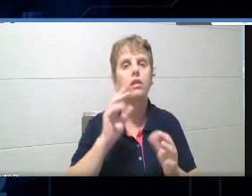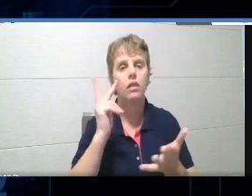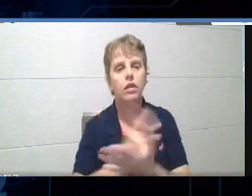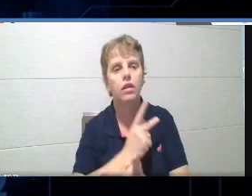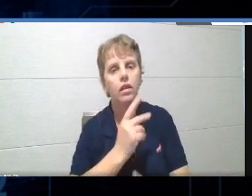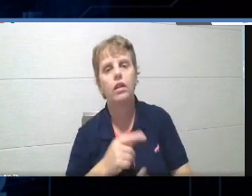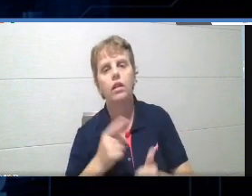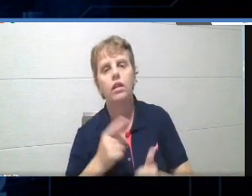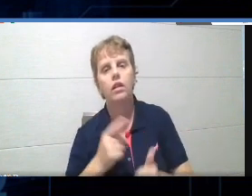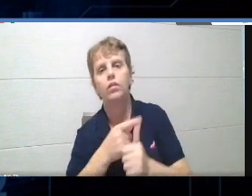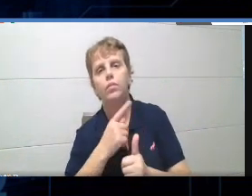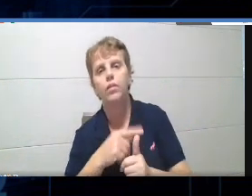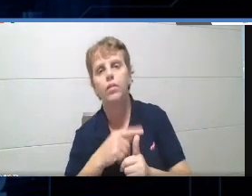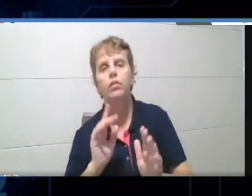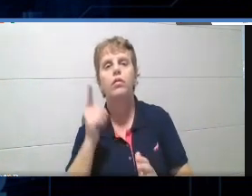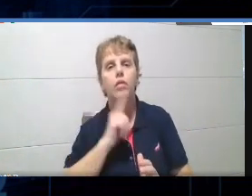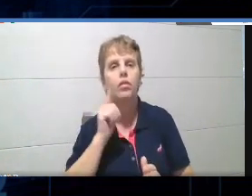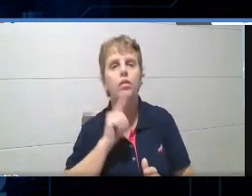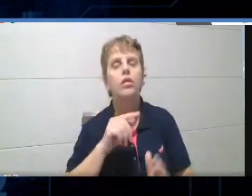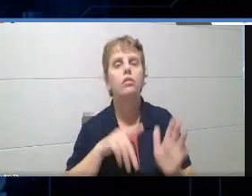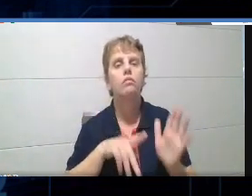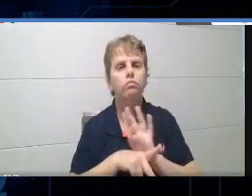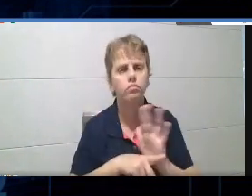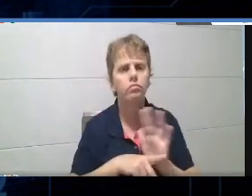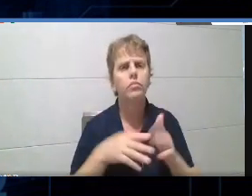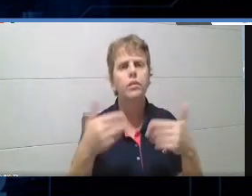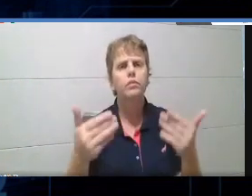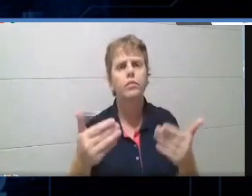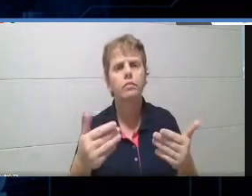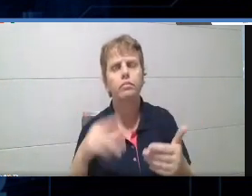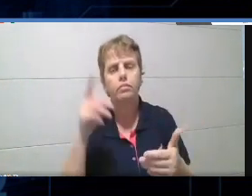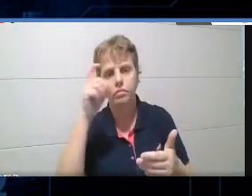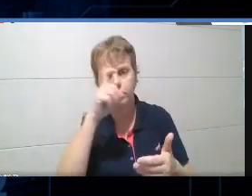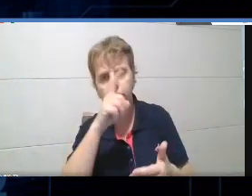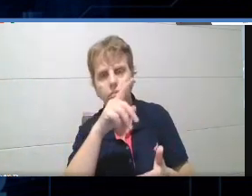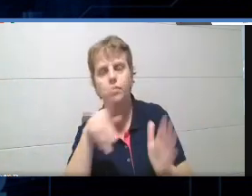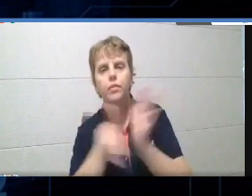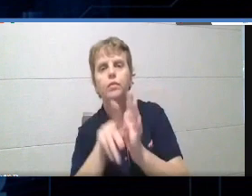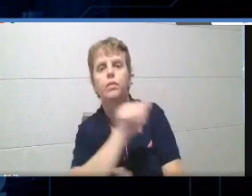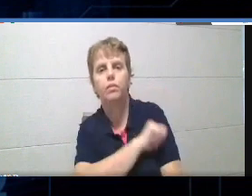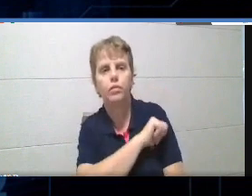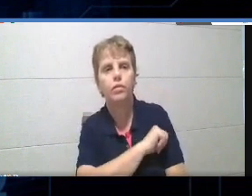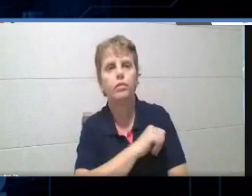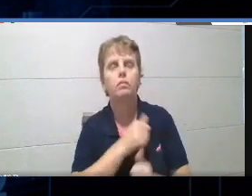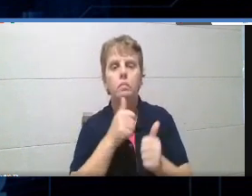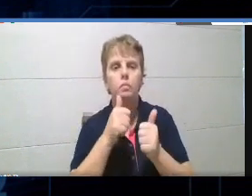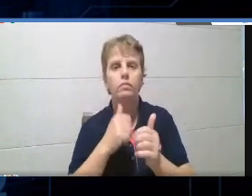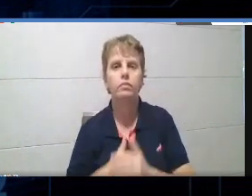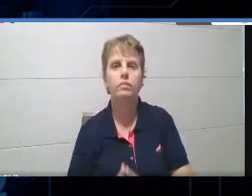primeira questão, para você verificar qual é a dificuldade dos seus alunos, né? E tudo mais, tá, pessoal?